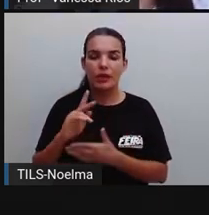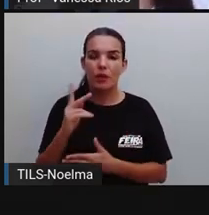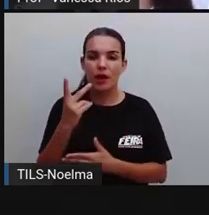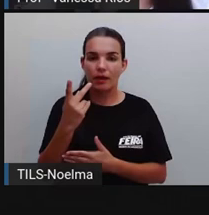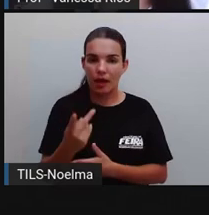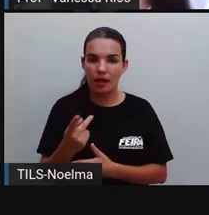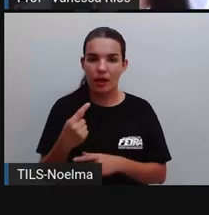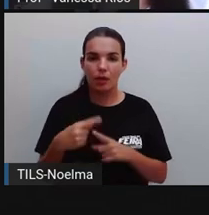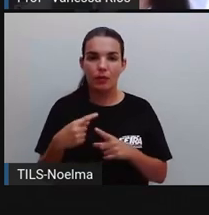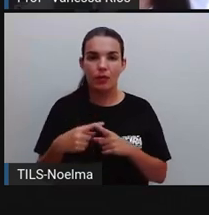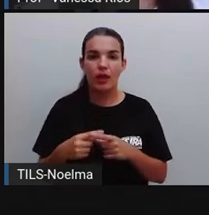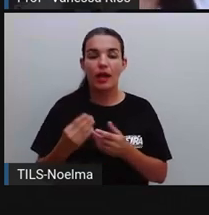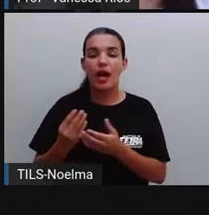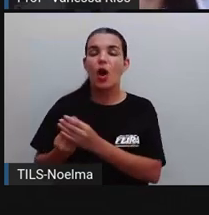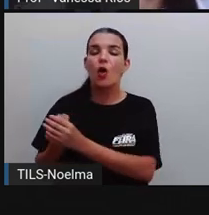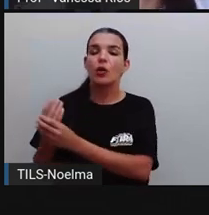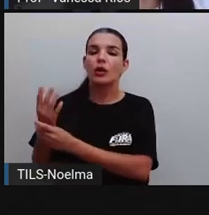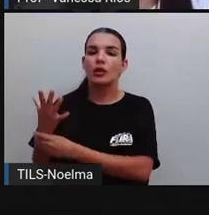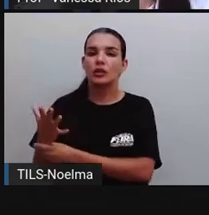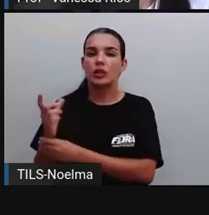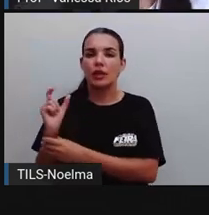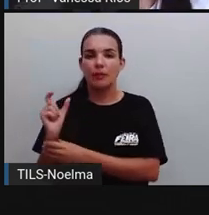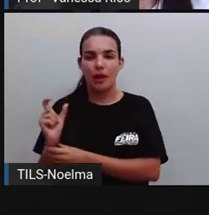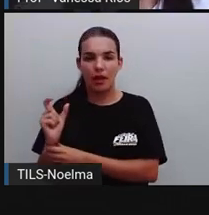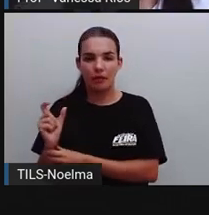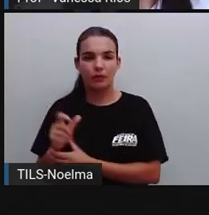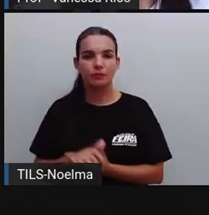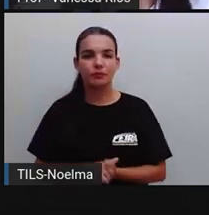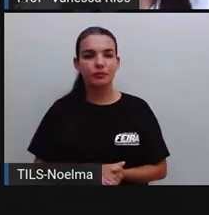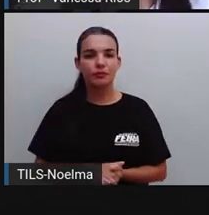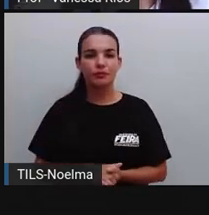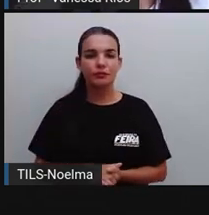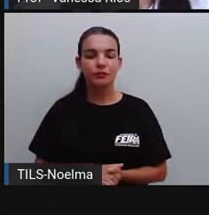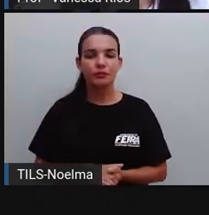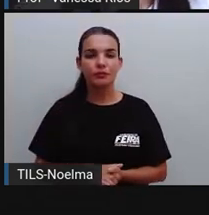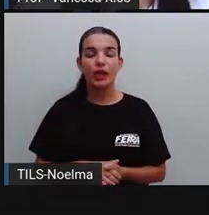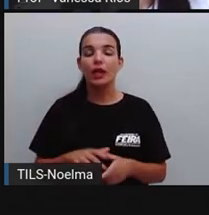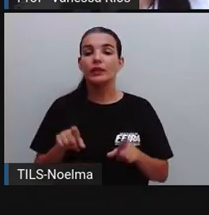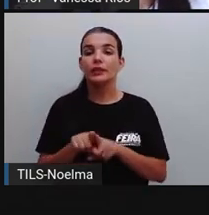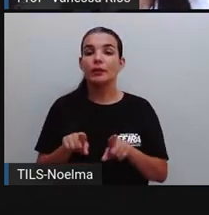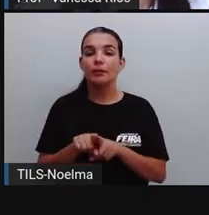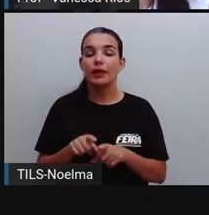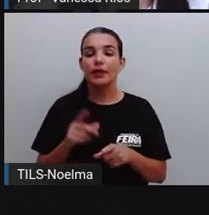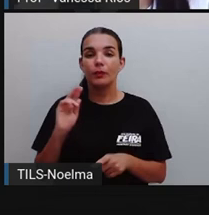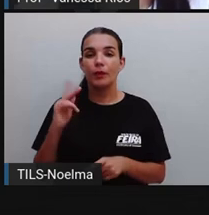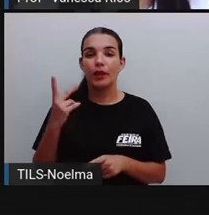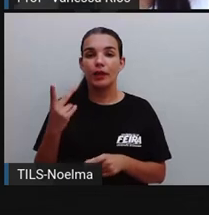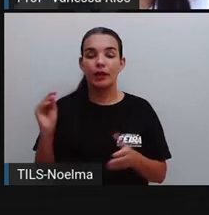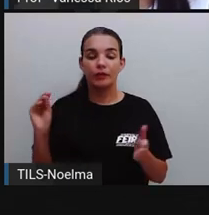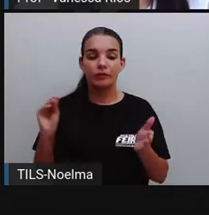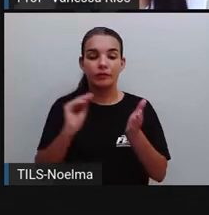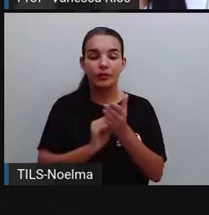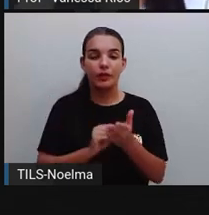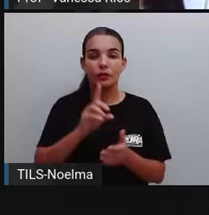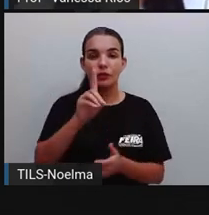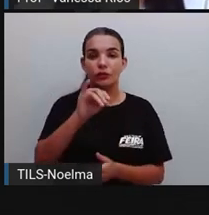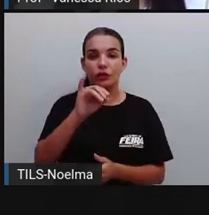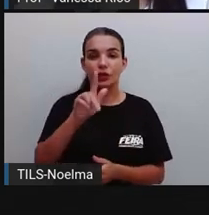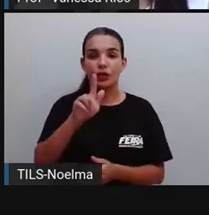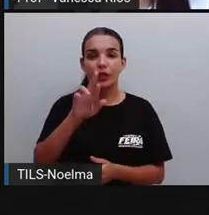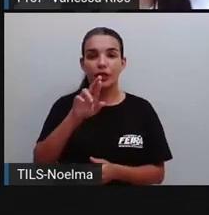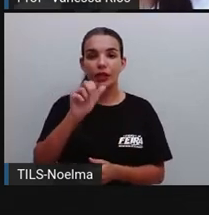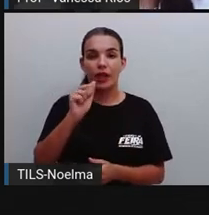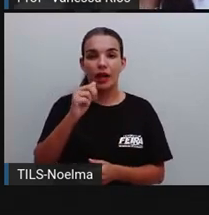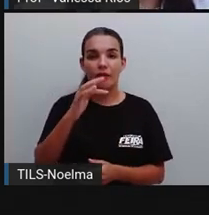H por questão da origem da palavra. O H também aparece nos dígrafos CH, LH